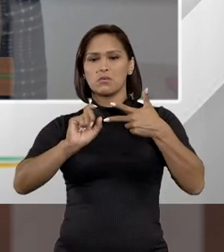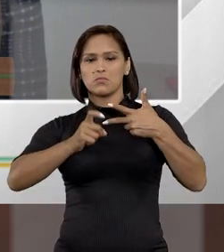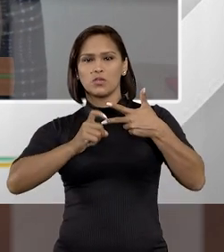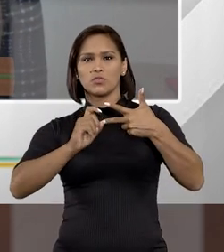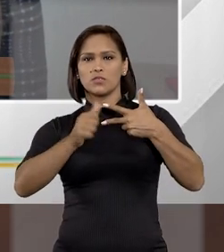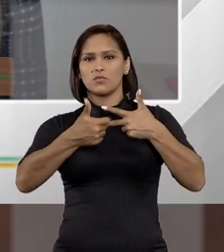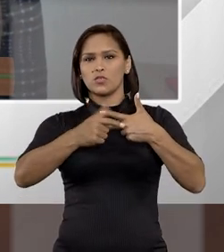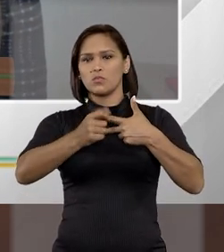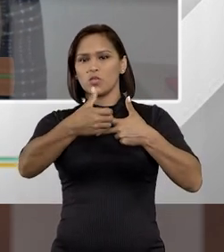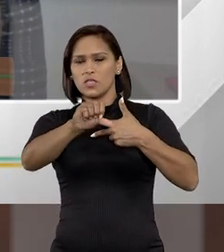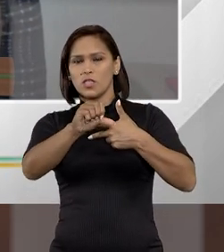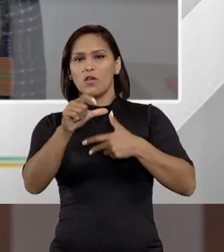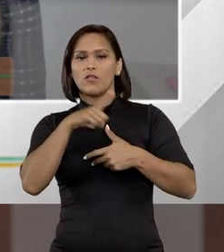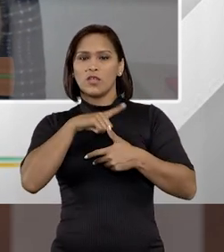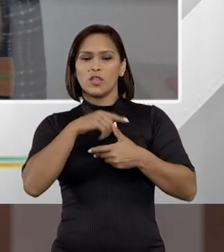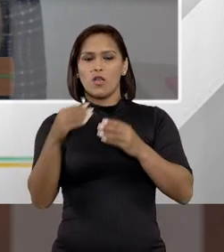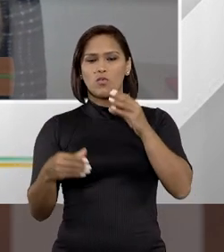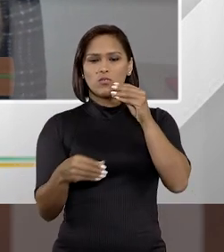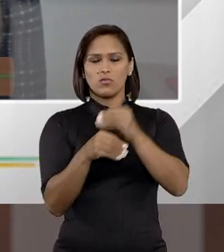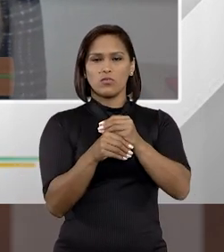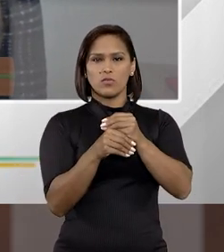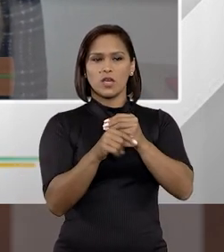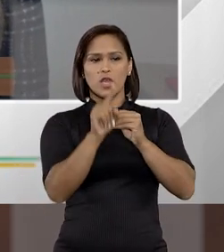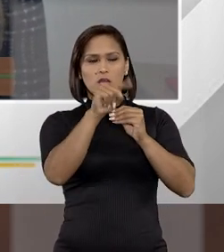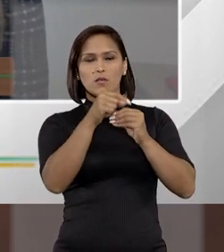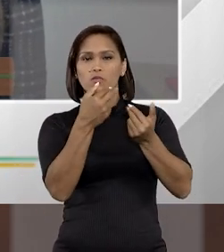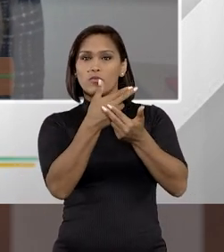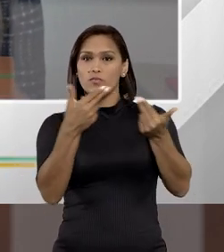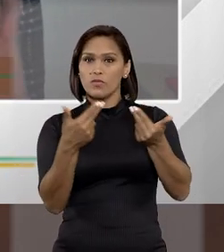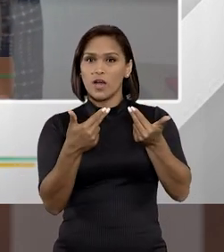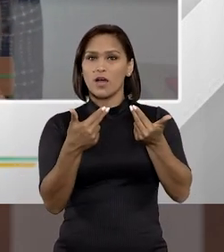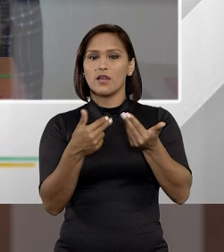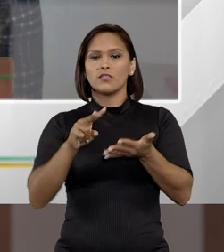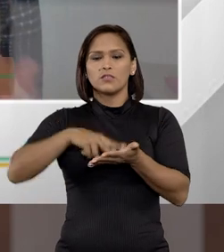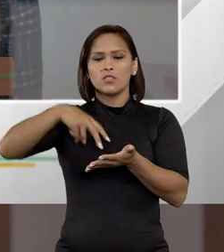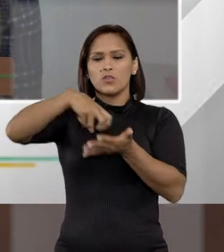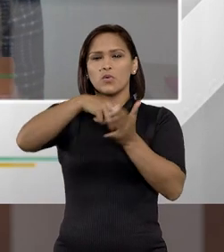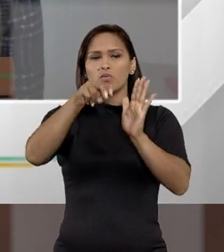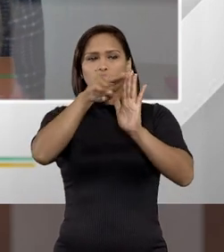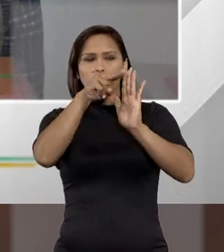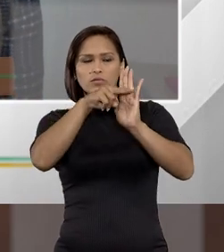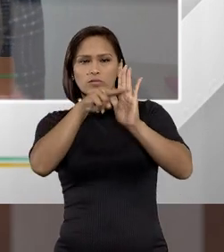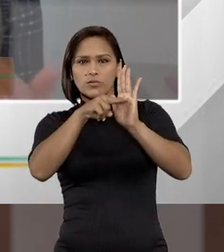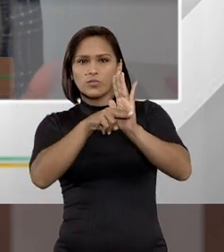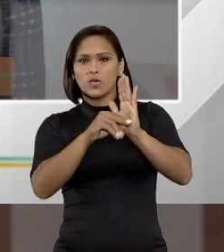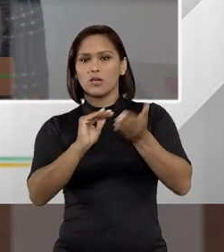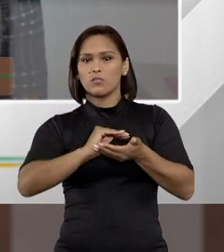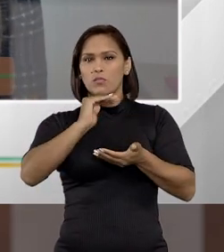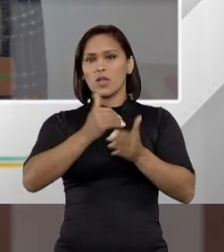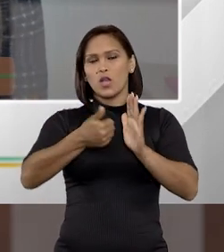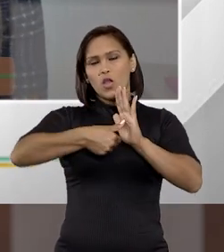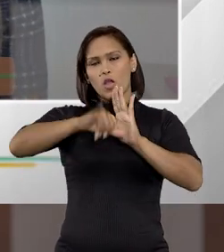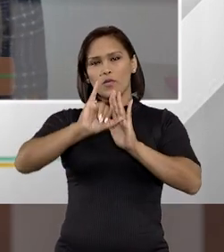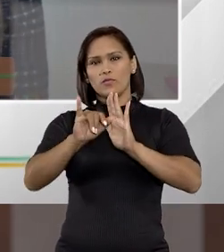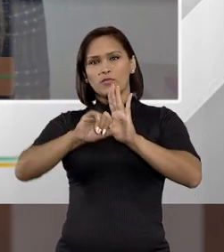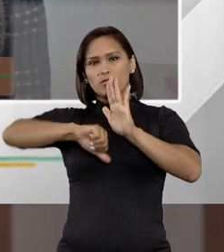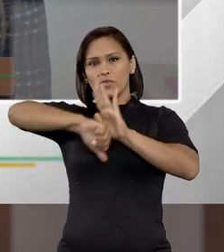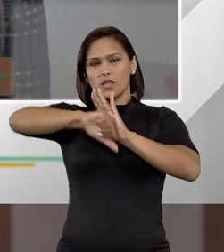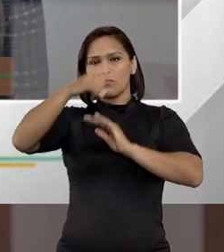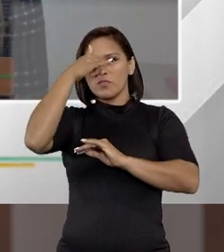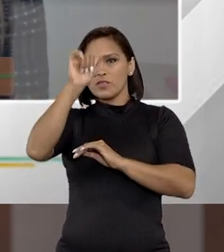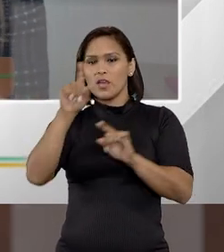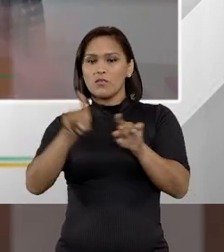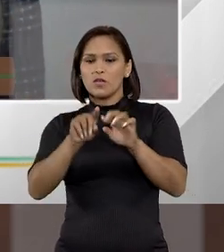executivo em 2019, tenha sido recrudescimento, muitas das disposições originais desse pacote anticrime, elas foram